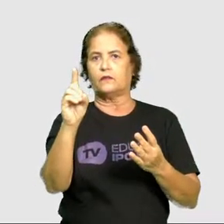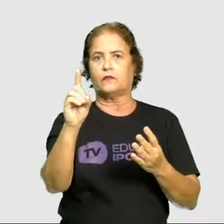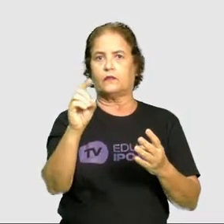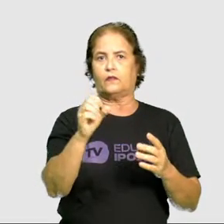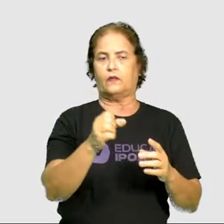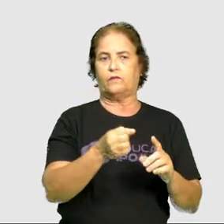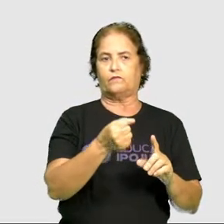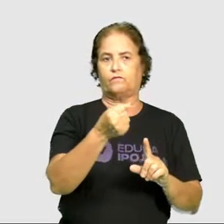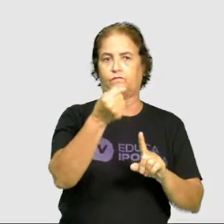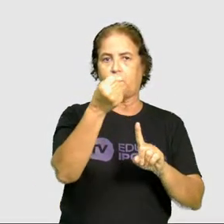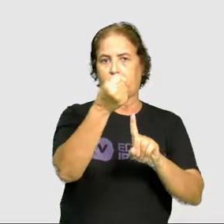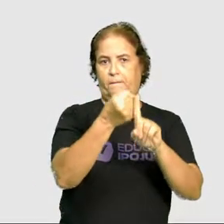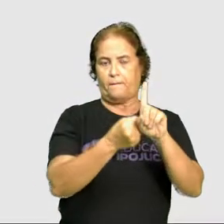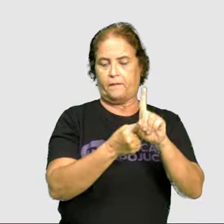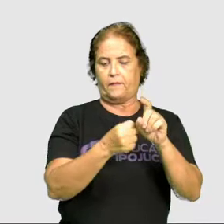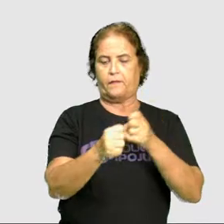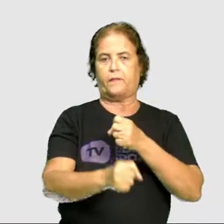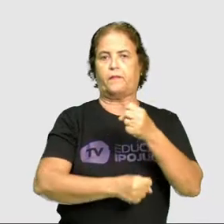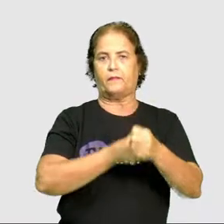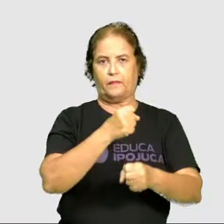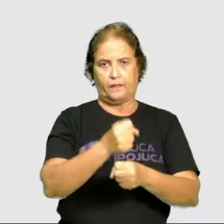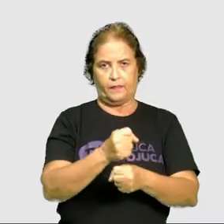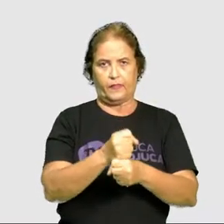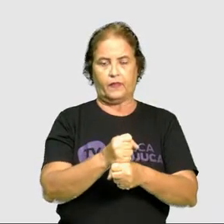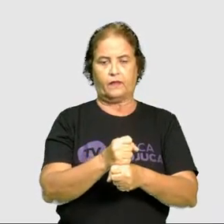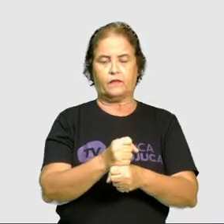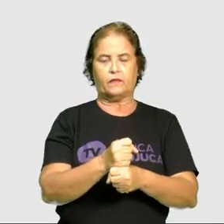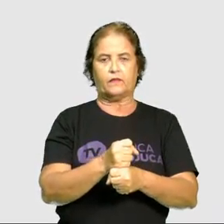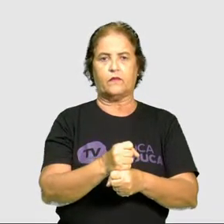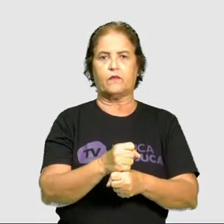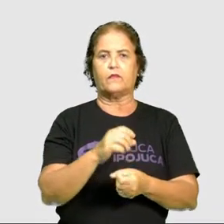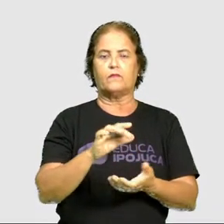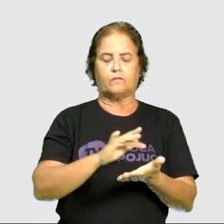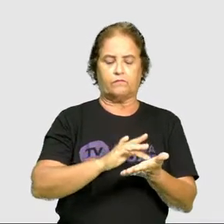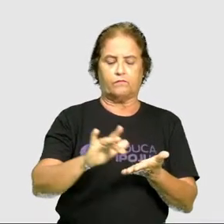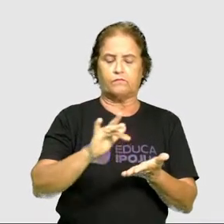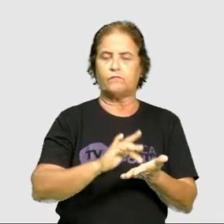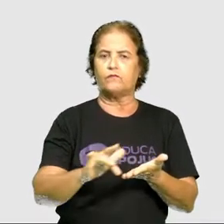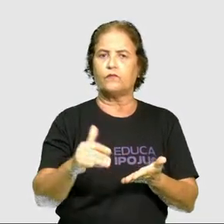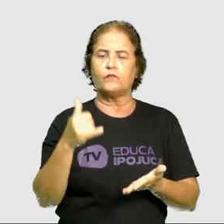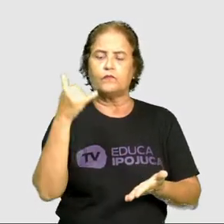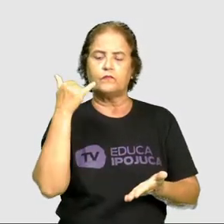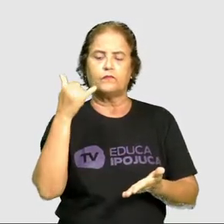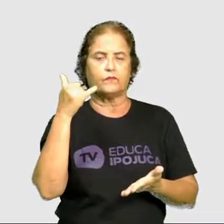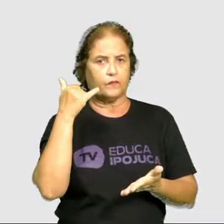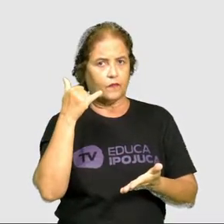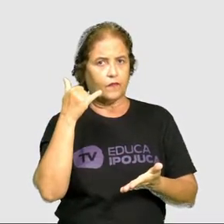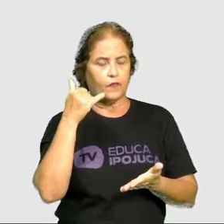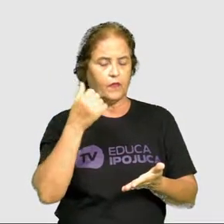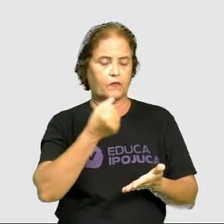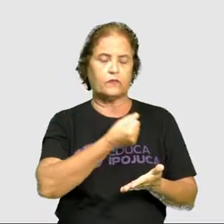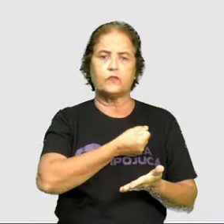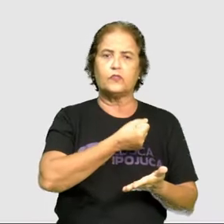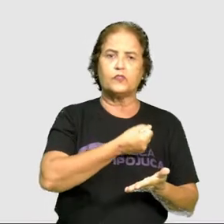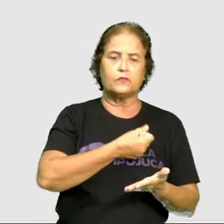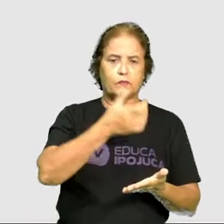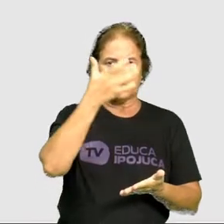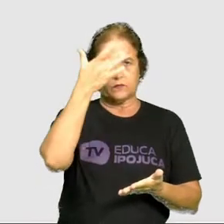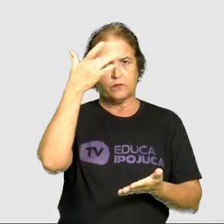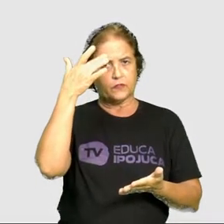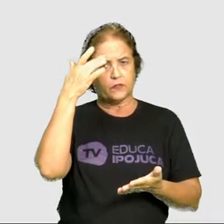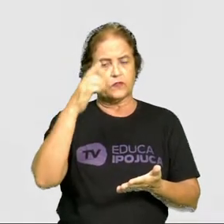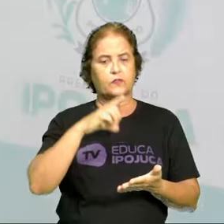e do ano. No celular, que é a questão das numerações, os contatos que a gente tem das pessoas,